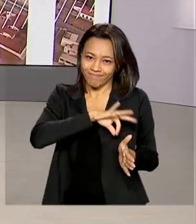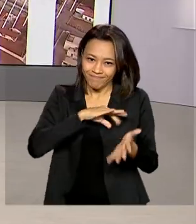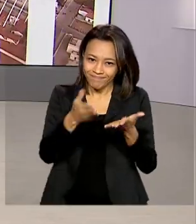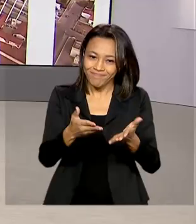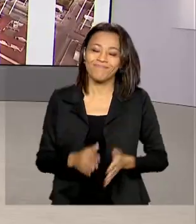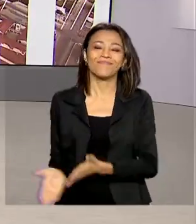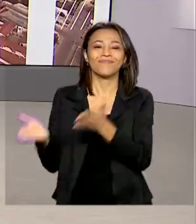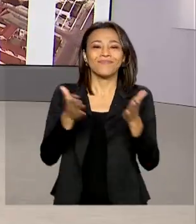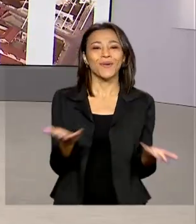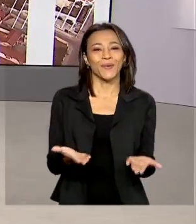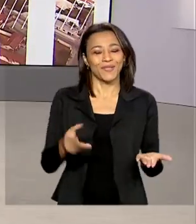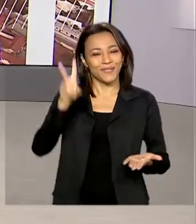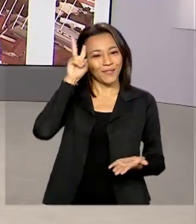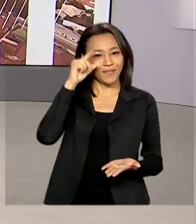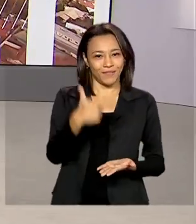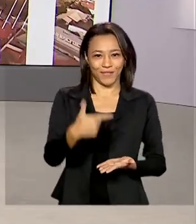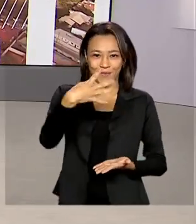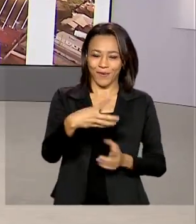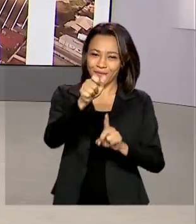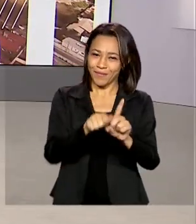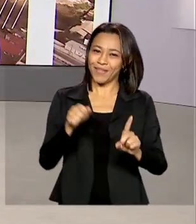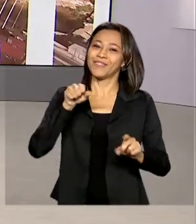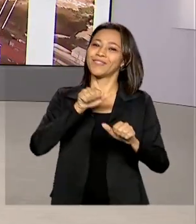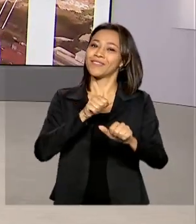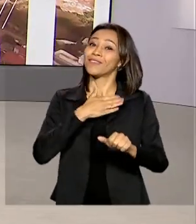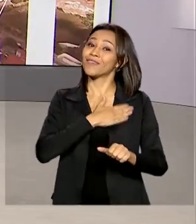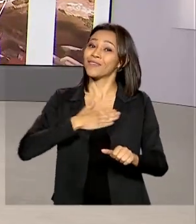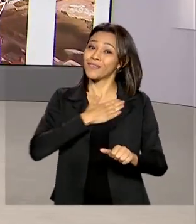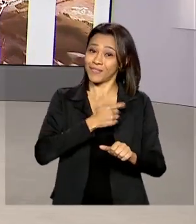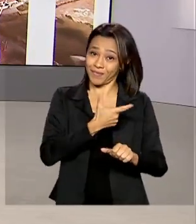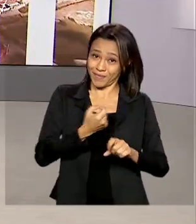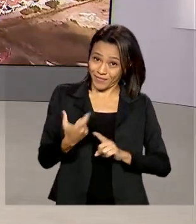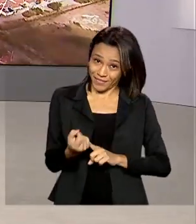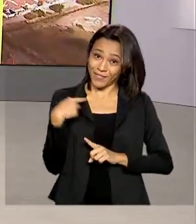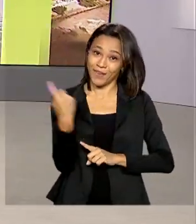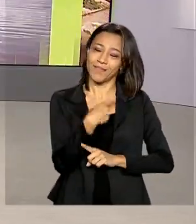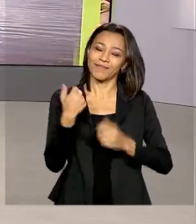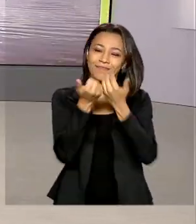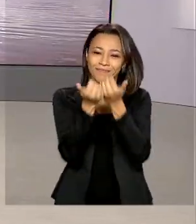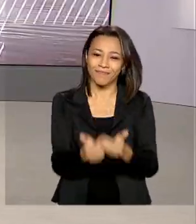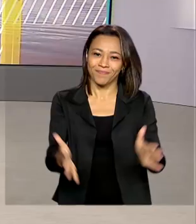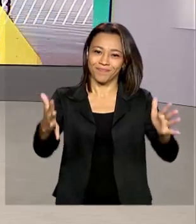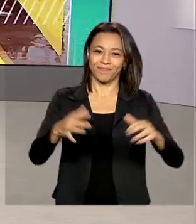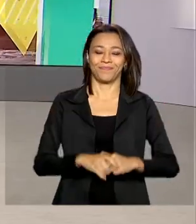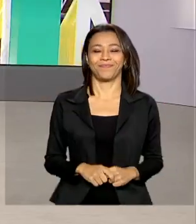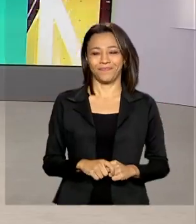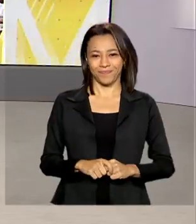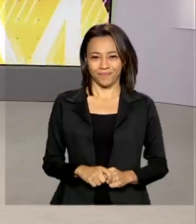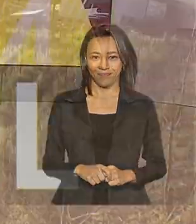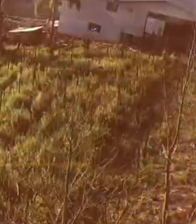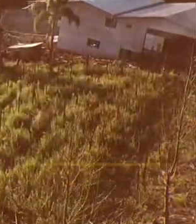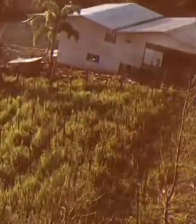Hoje é segunda-feira, 24 de agosto de 2020. O Brasil em Dia começa agora.